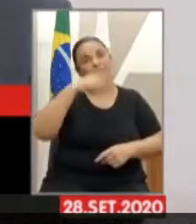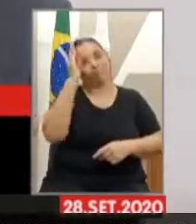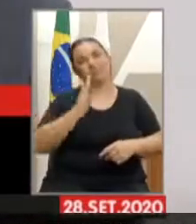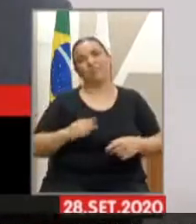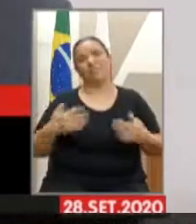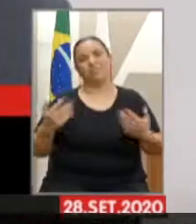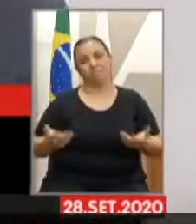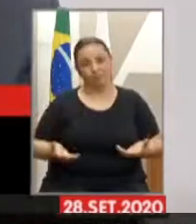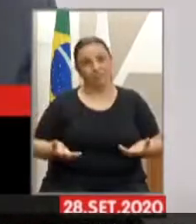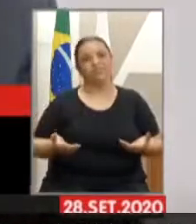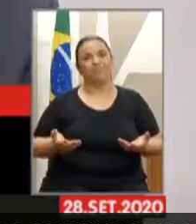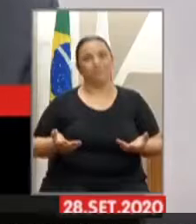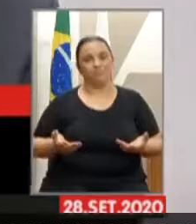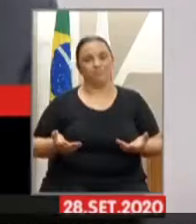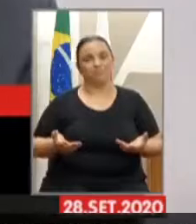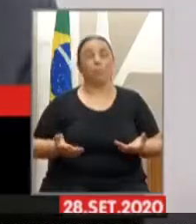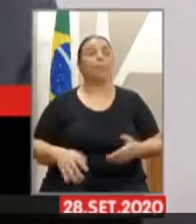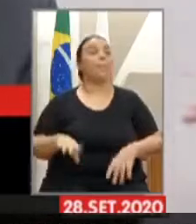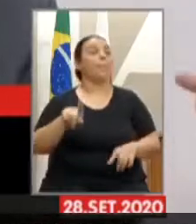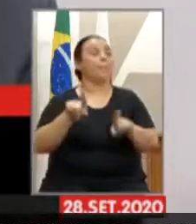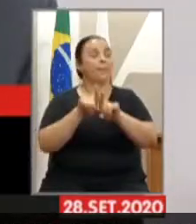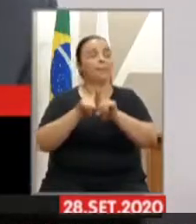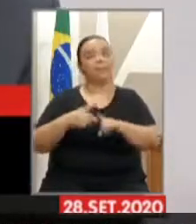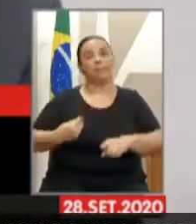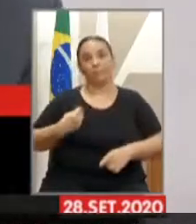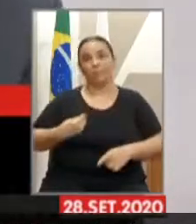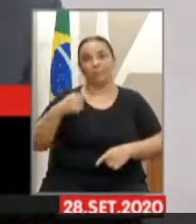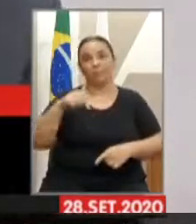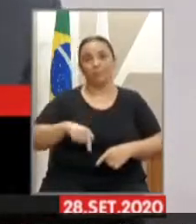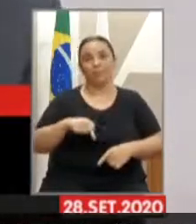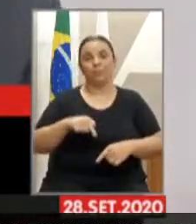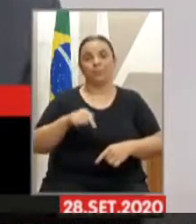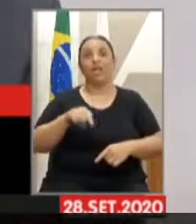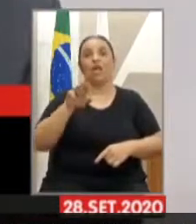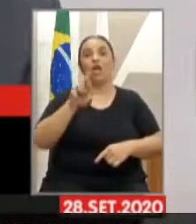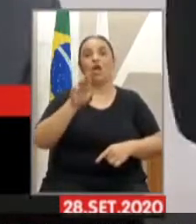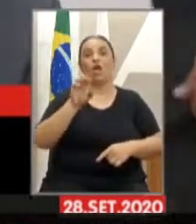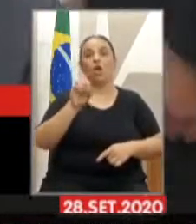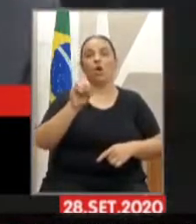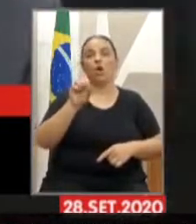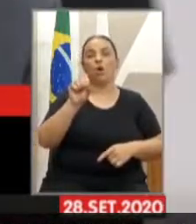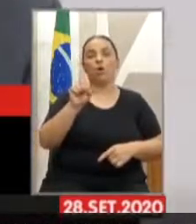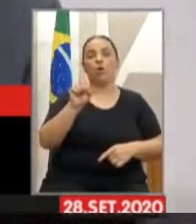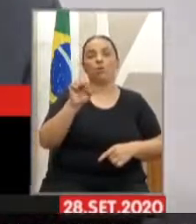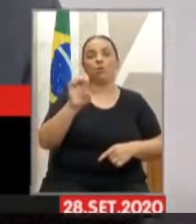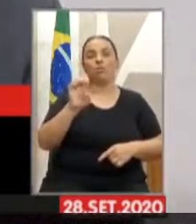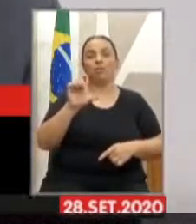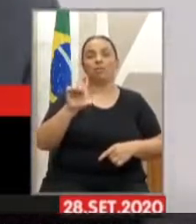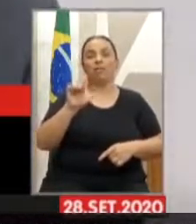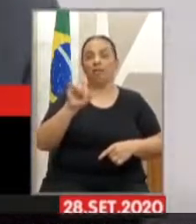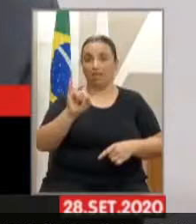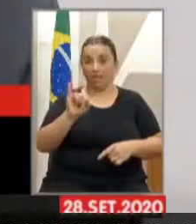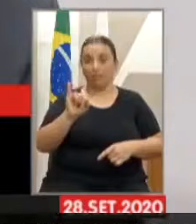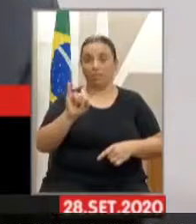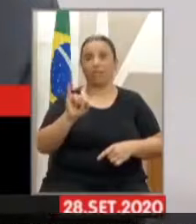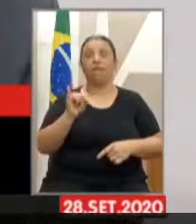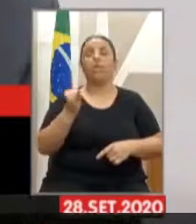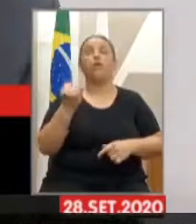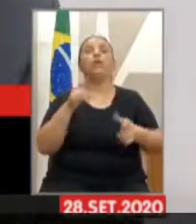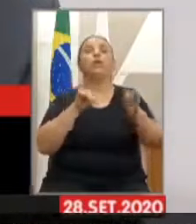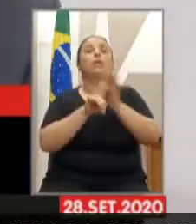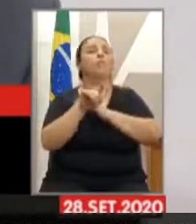Está presente com a gente agora também a Roseli, que está presente, e gostaria de saber, Roseli,